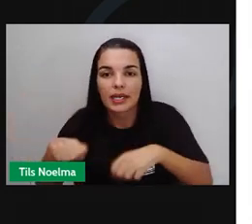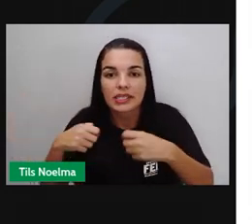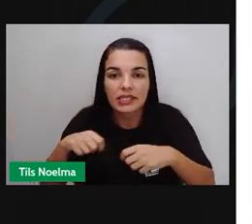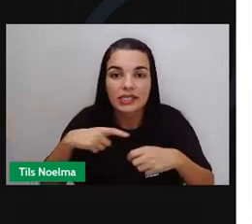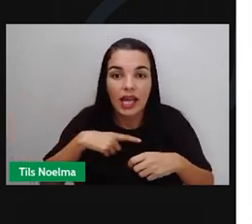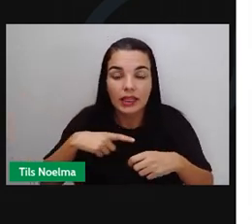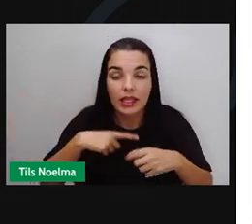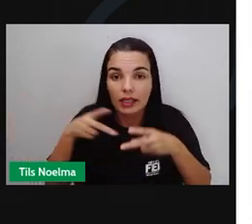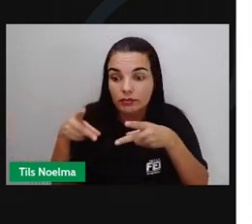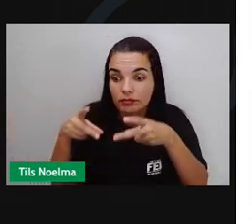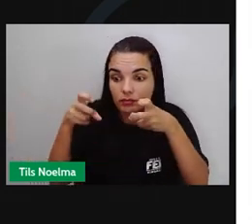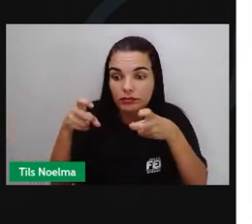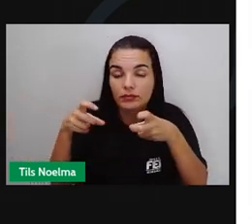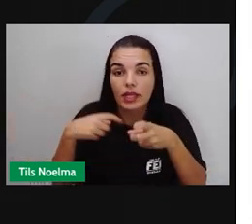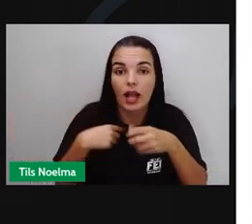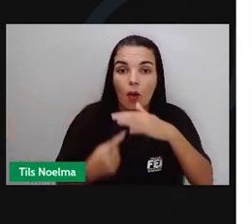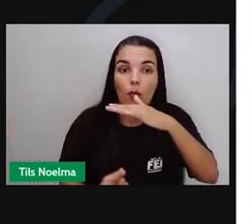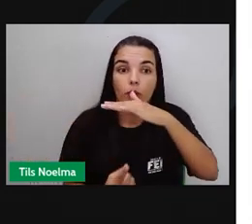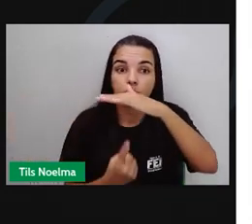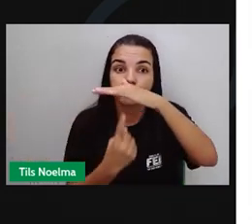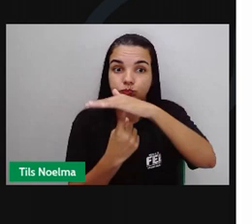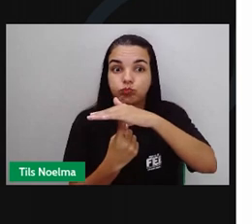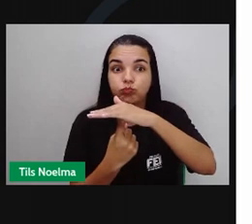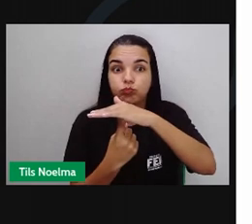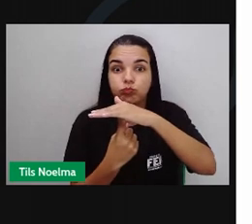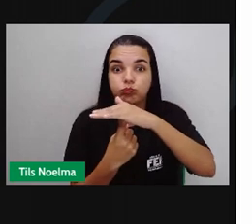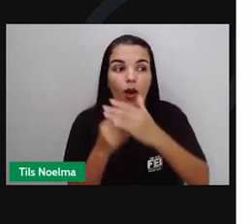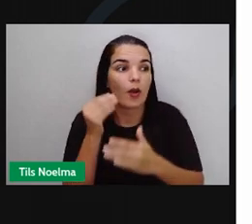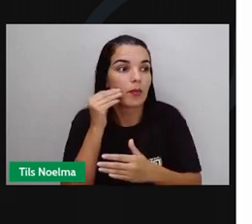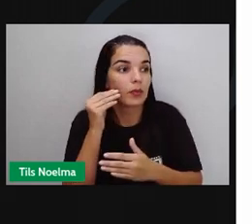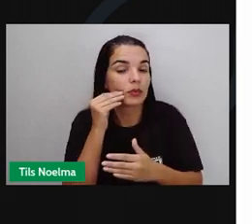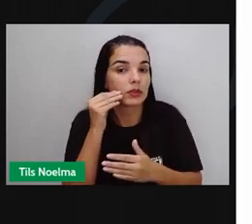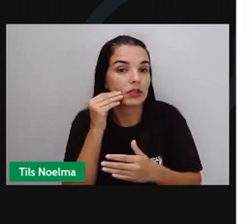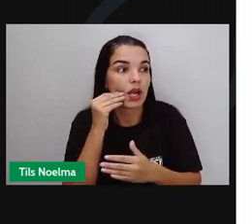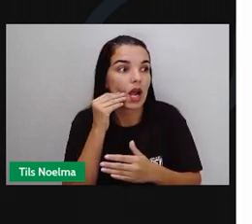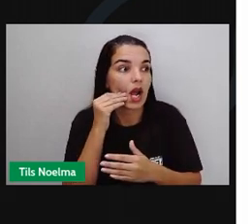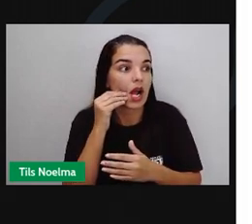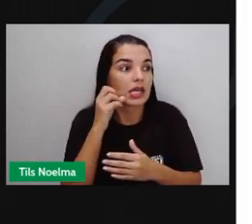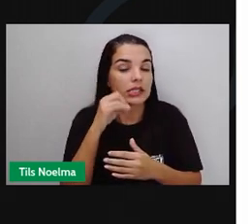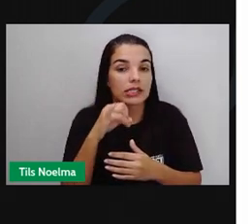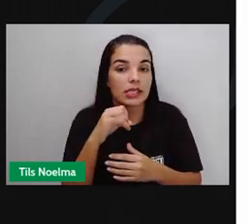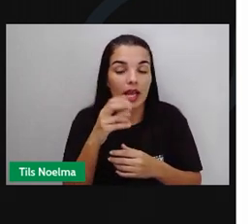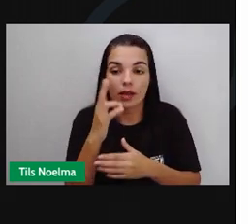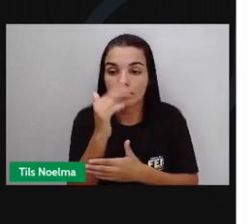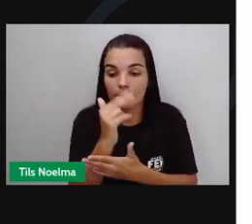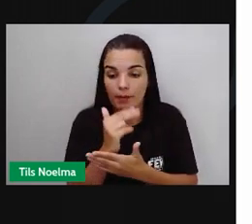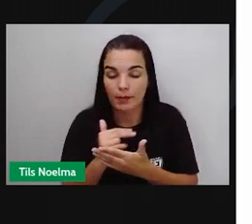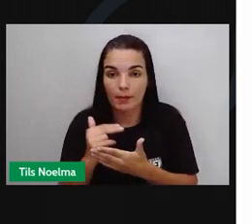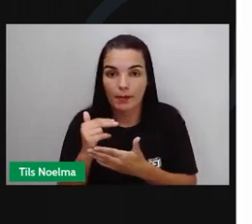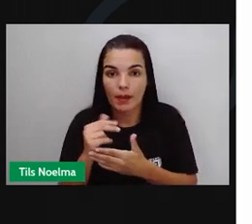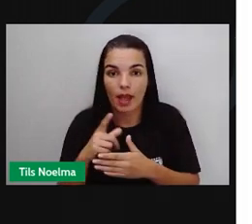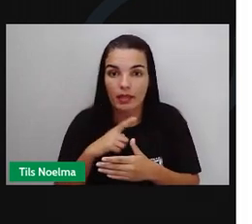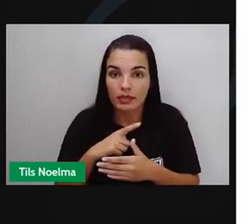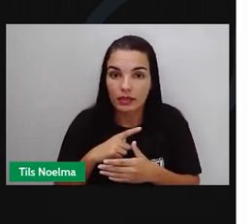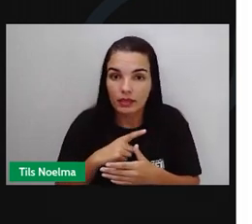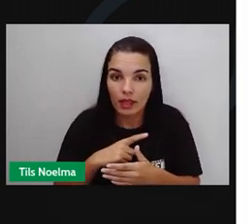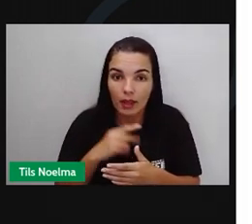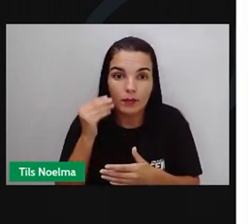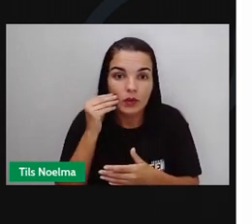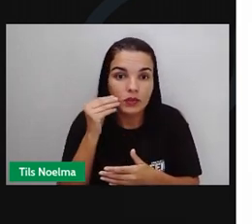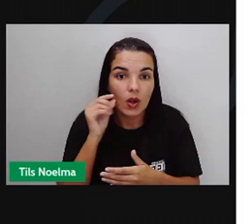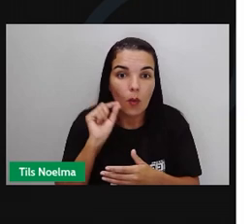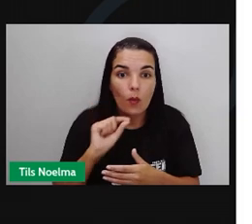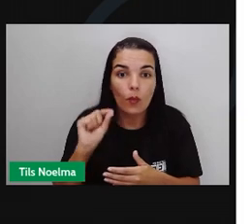de vista, um referencial. Esse mapa aqui está planificado. Isso significa